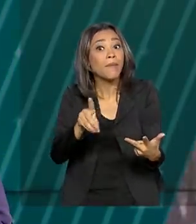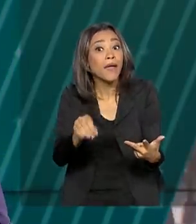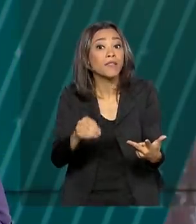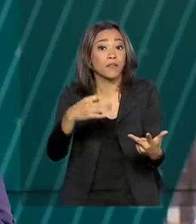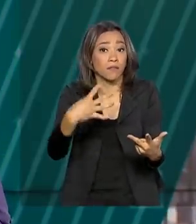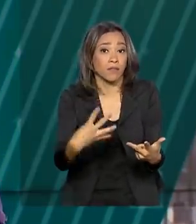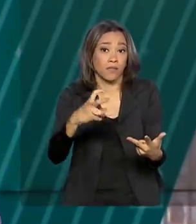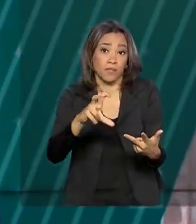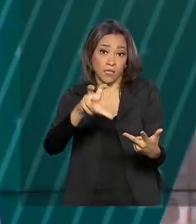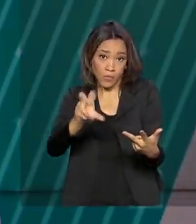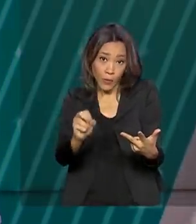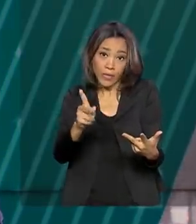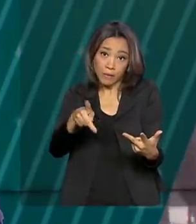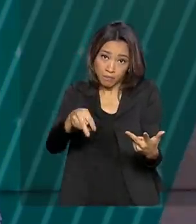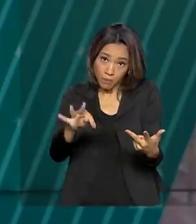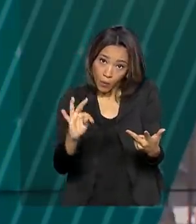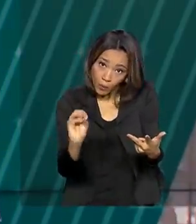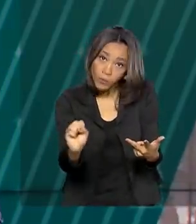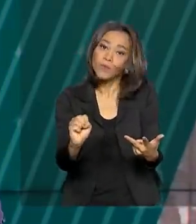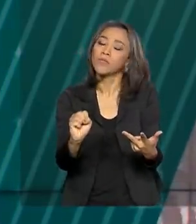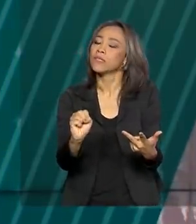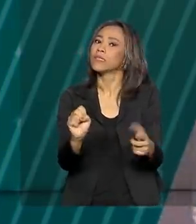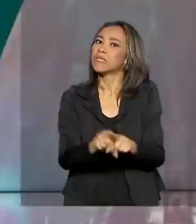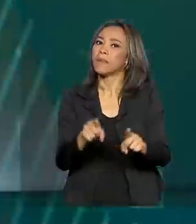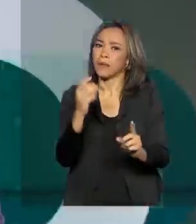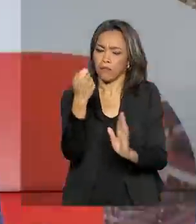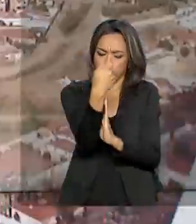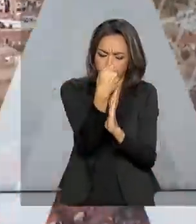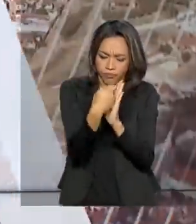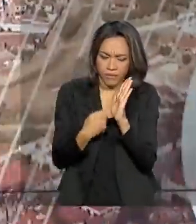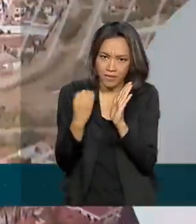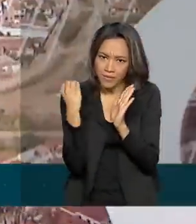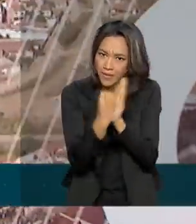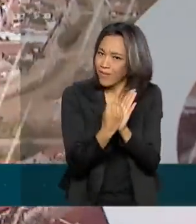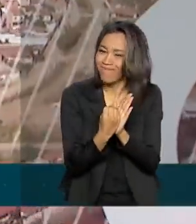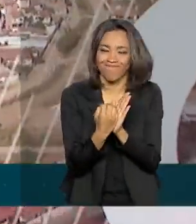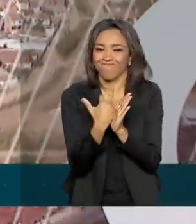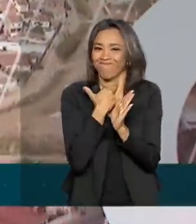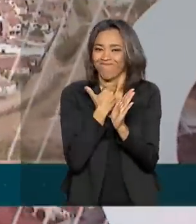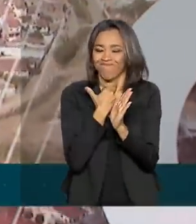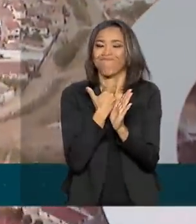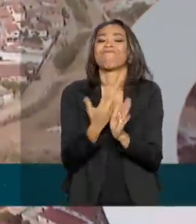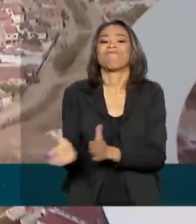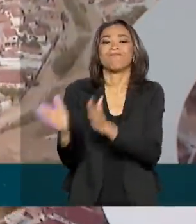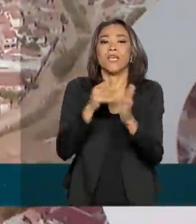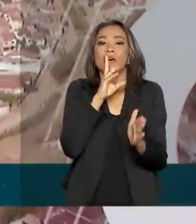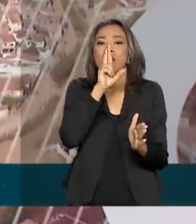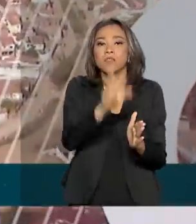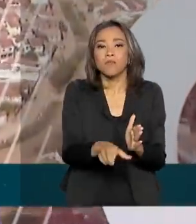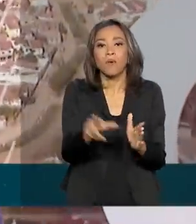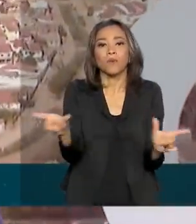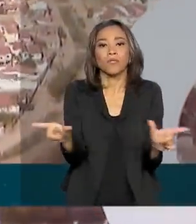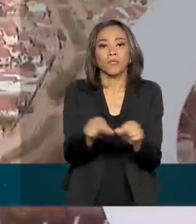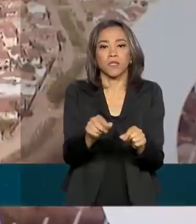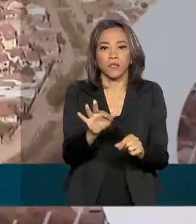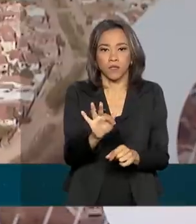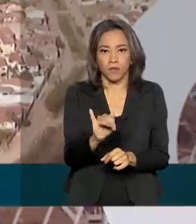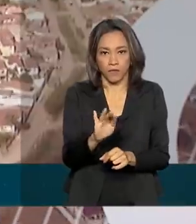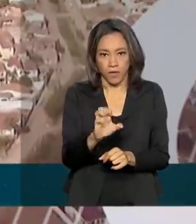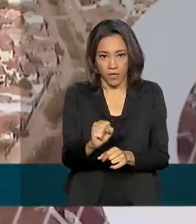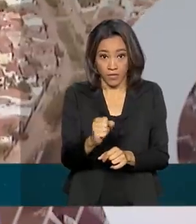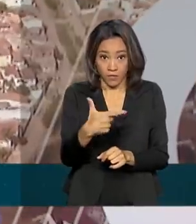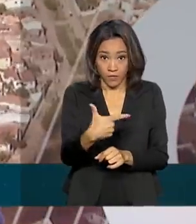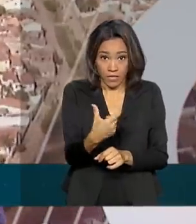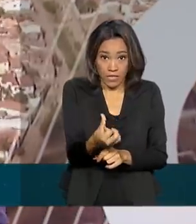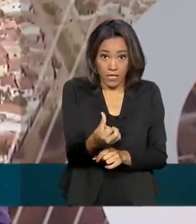a 450 pontos, além de não ter tirado zero na redação. O resultado do FIES sai no dia 26 de fevereiro e